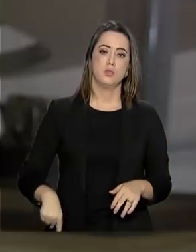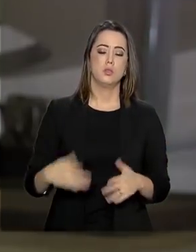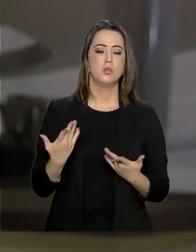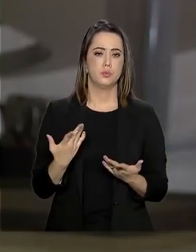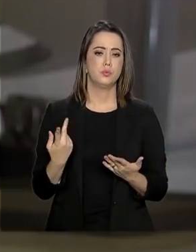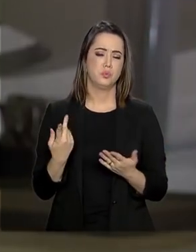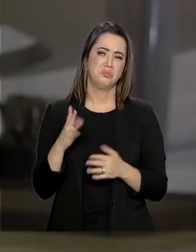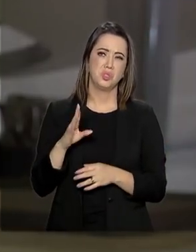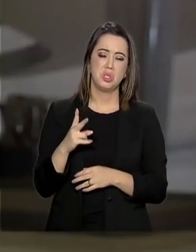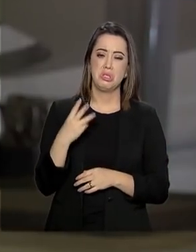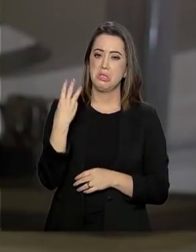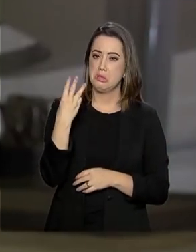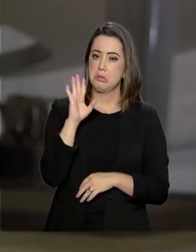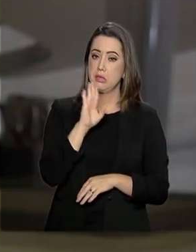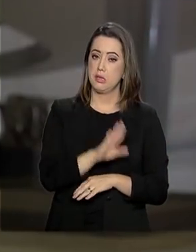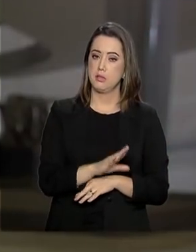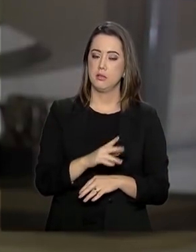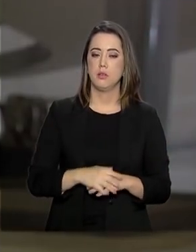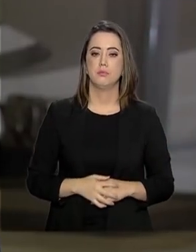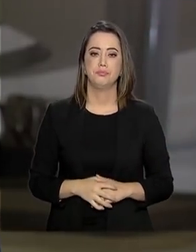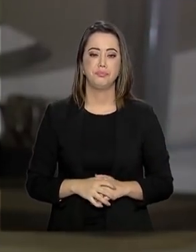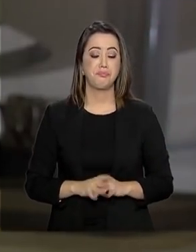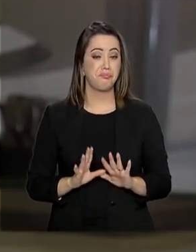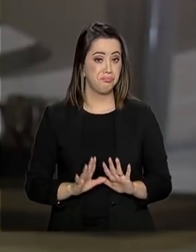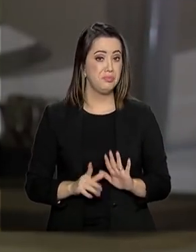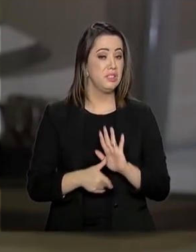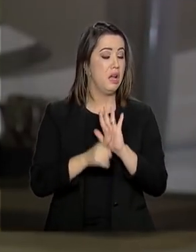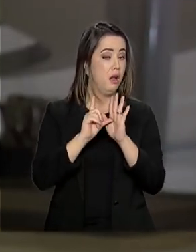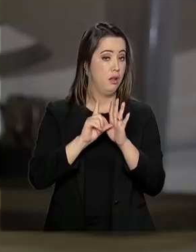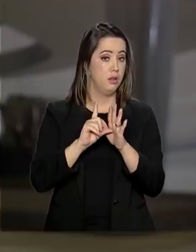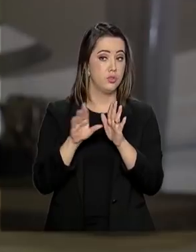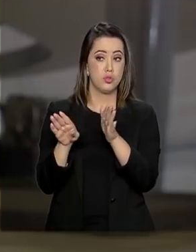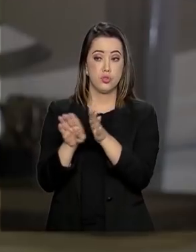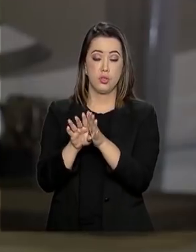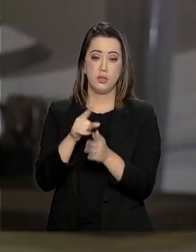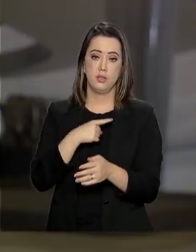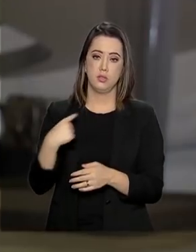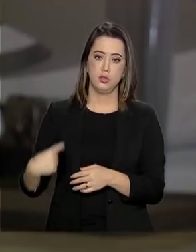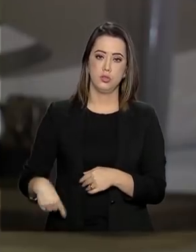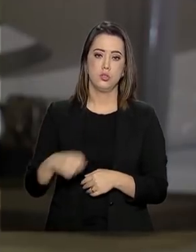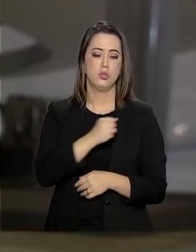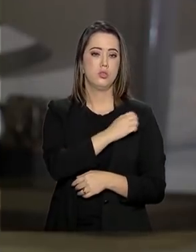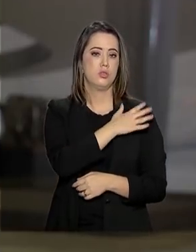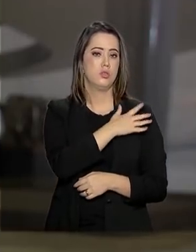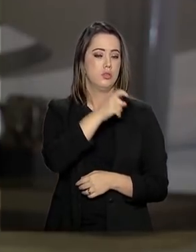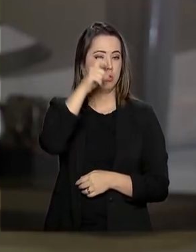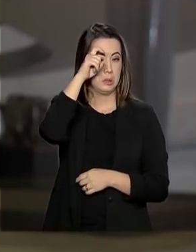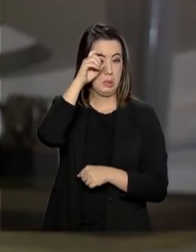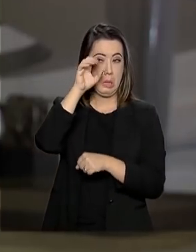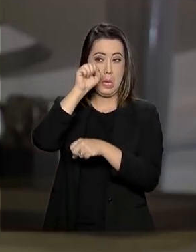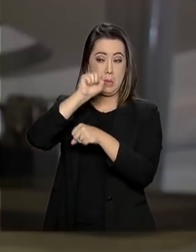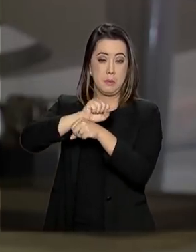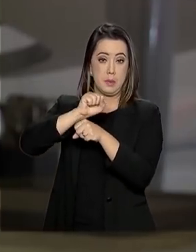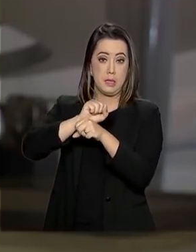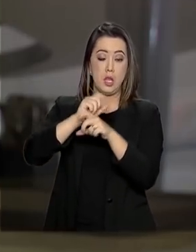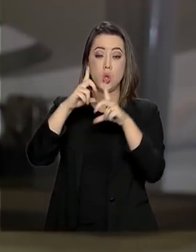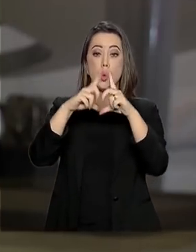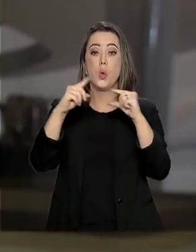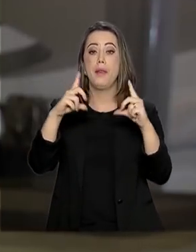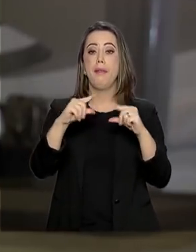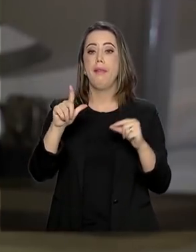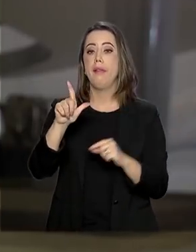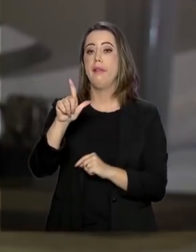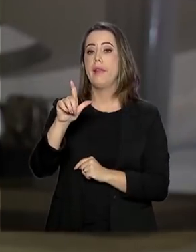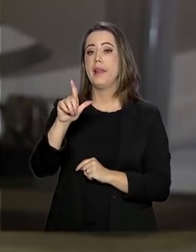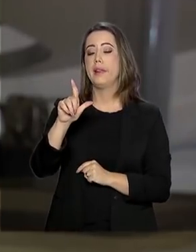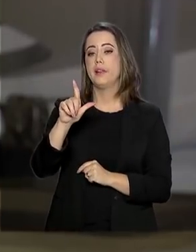que aconteceu por volta das três horas da tarde. Antes de chegar à China, Hamilton Mourão fará uma parada em Beirute, onde fará uma